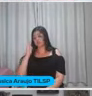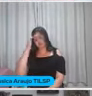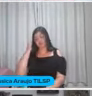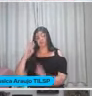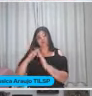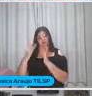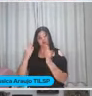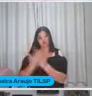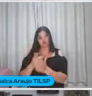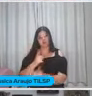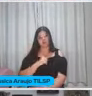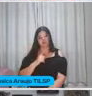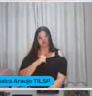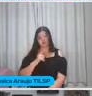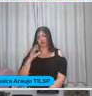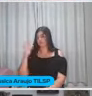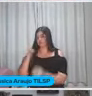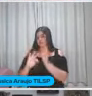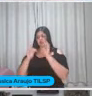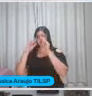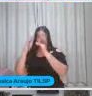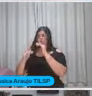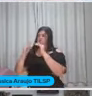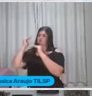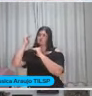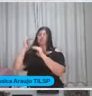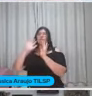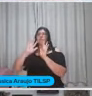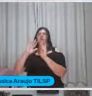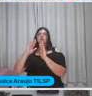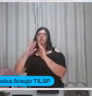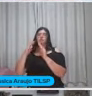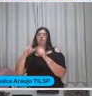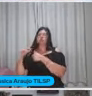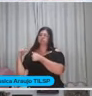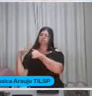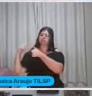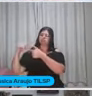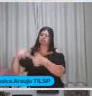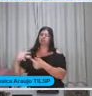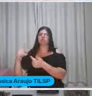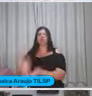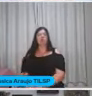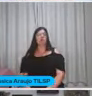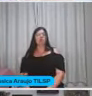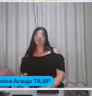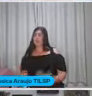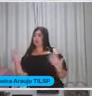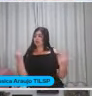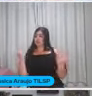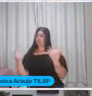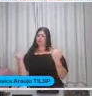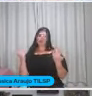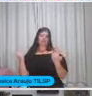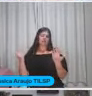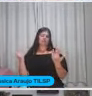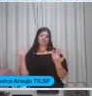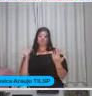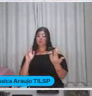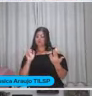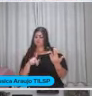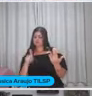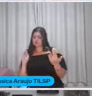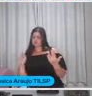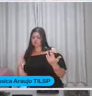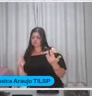Tem alta tecnologia Mas as aulas são super tradicionais Porque a relação Entre professor